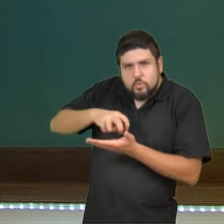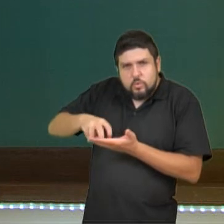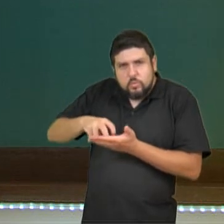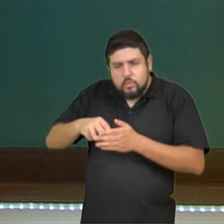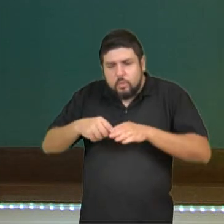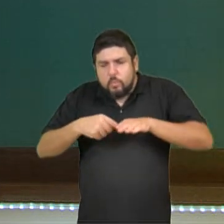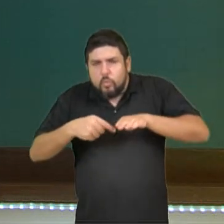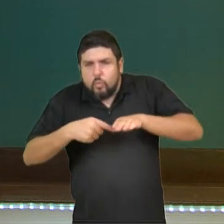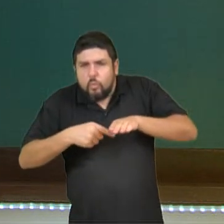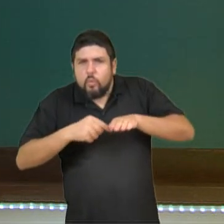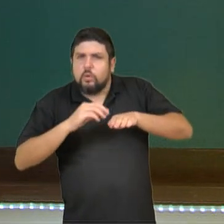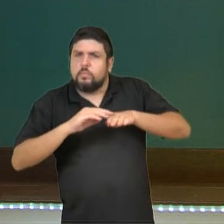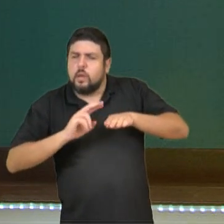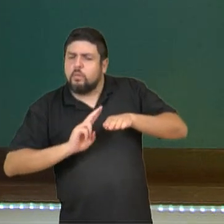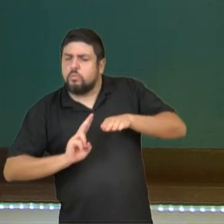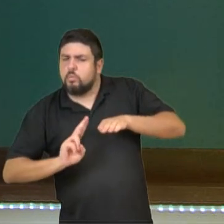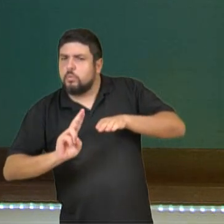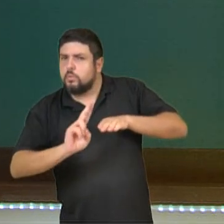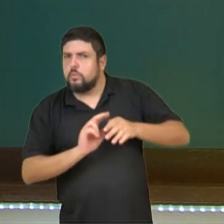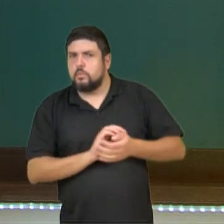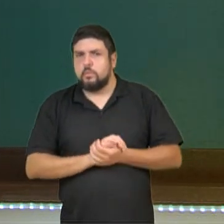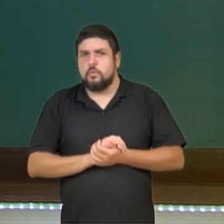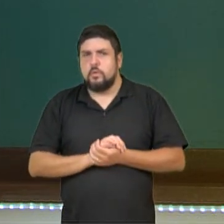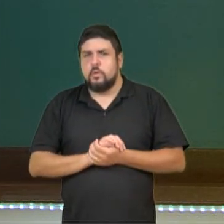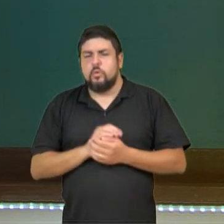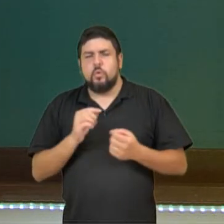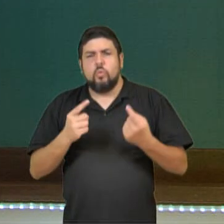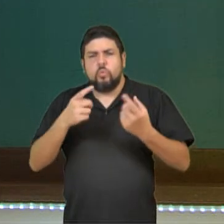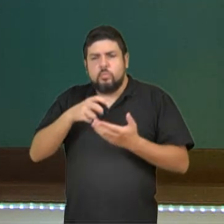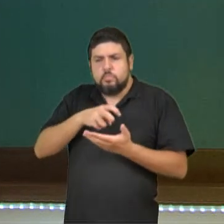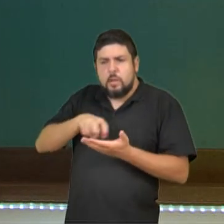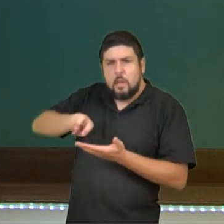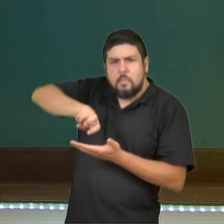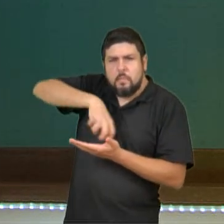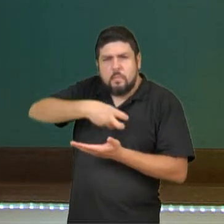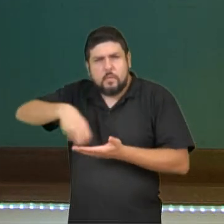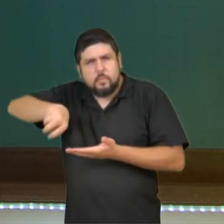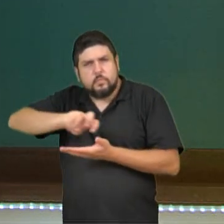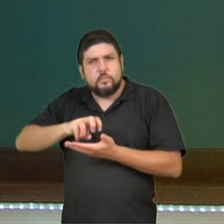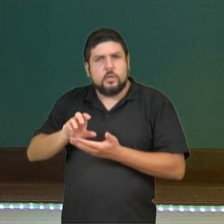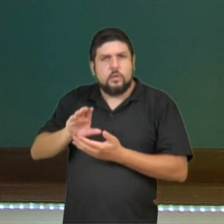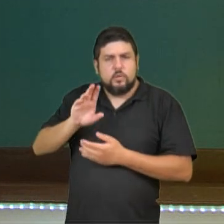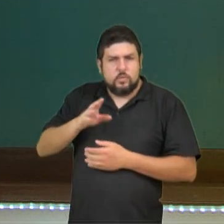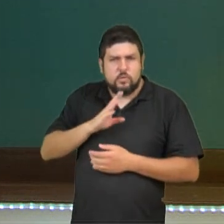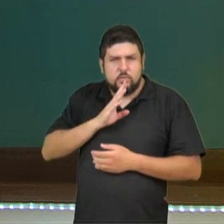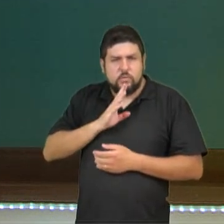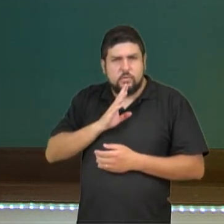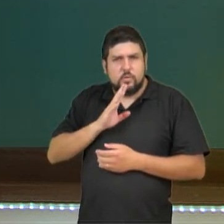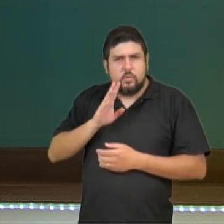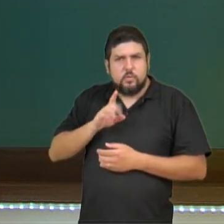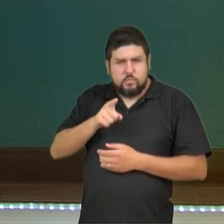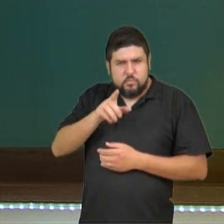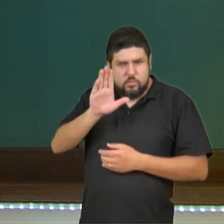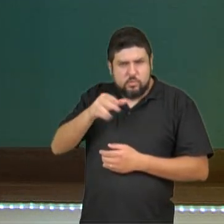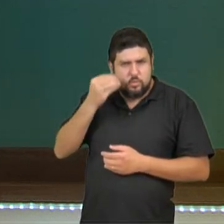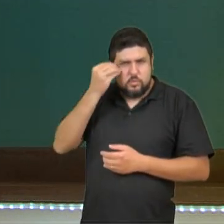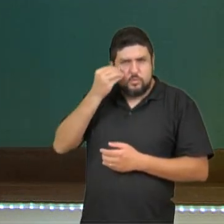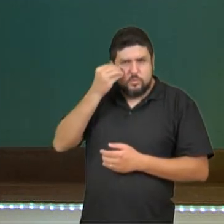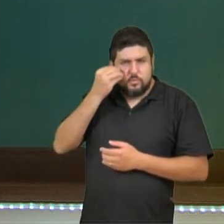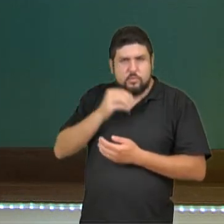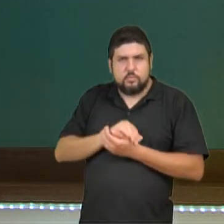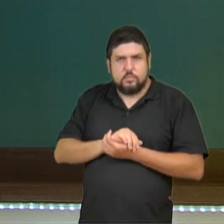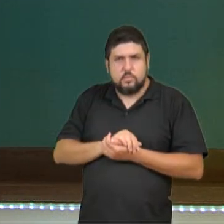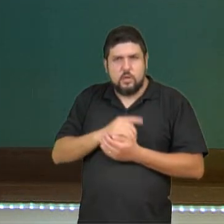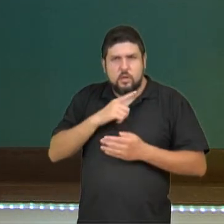Quais manobras do skate você conhece? Já tentou alguma vez realizar alguma manobra? Existem